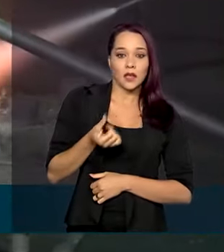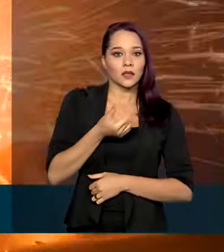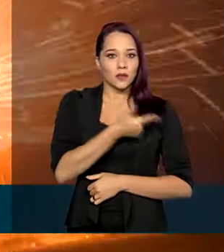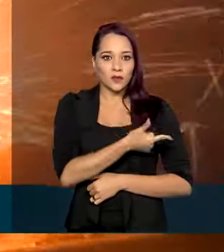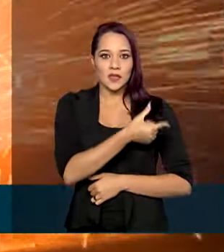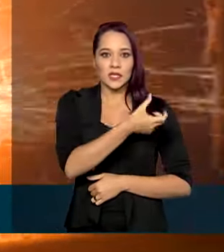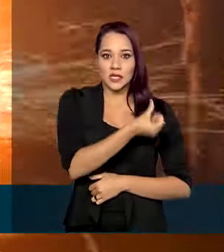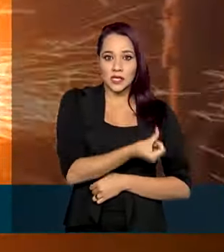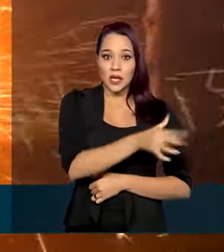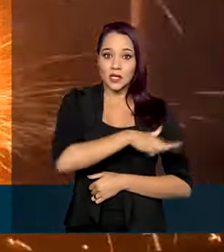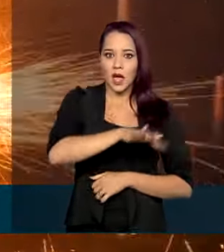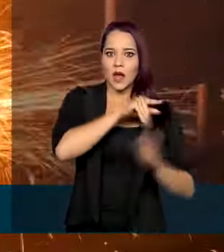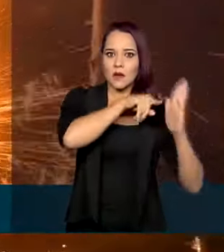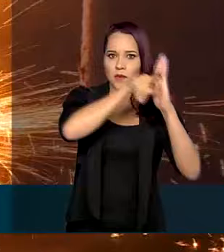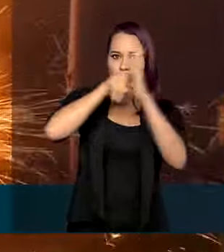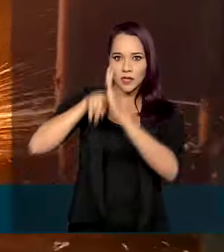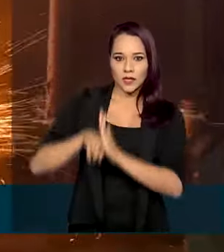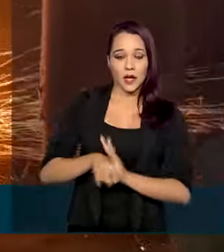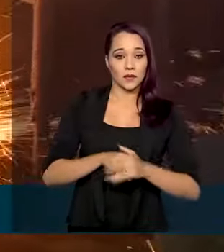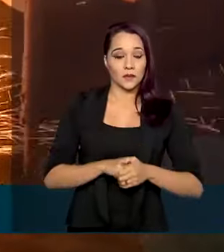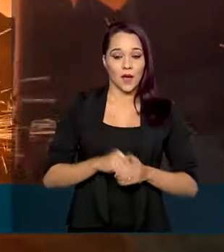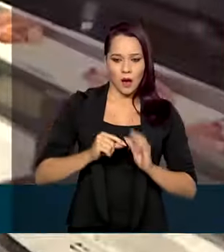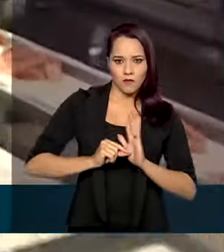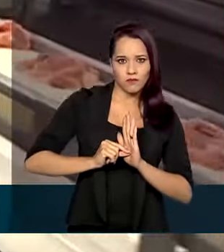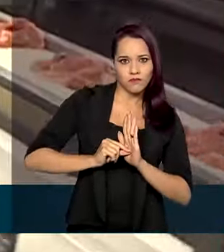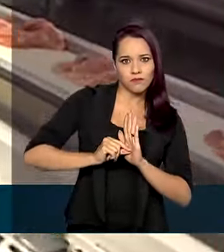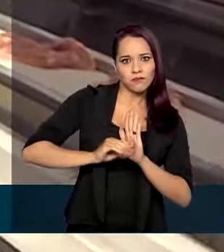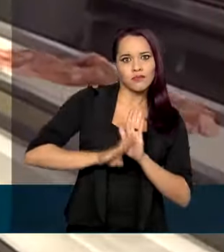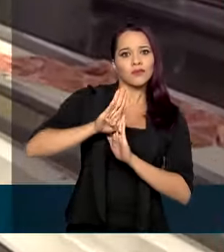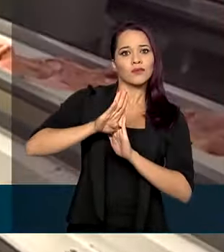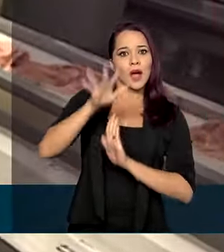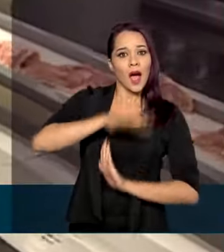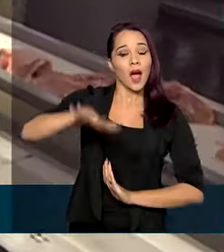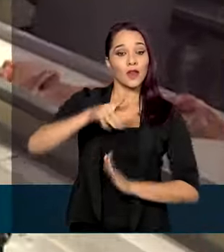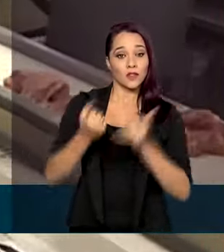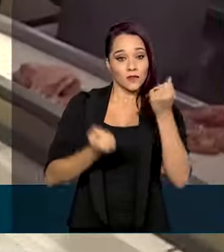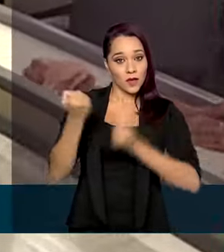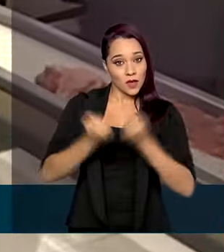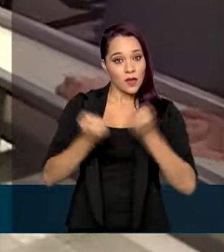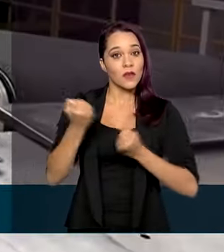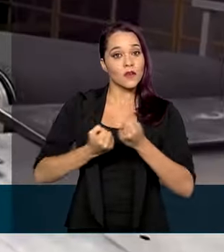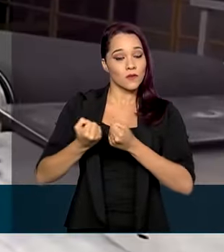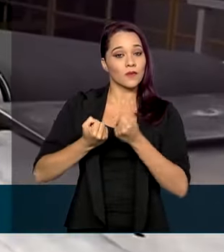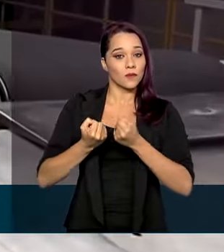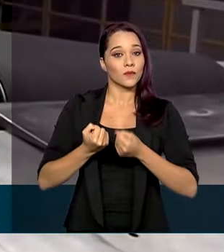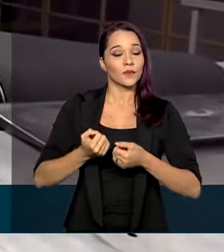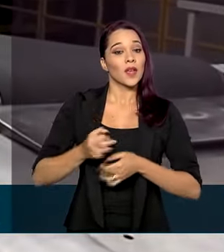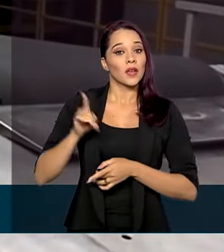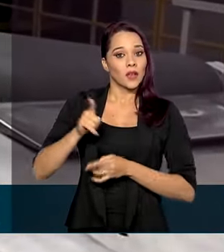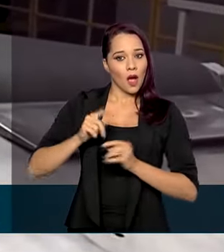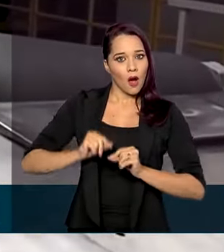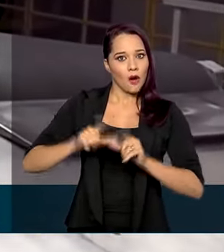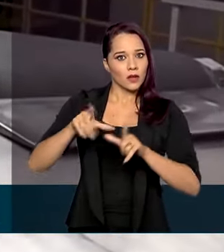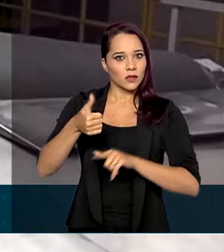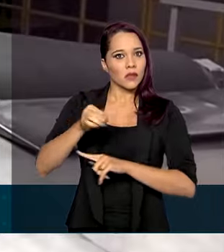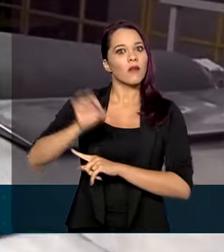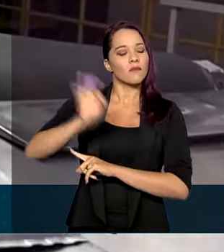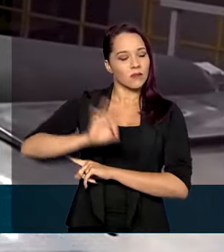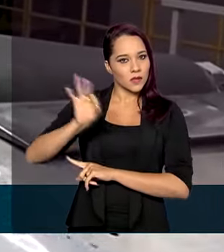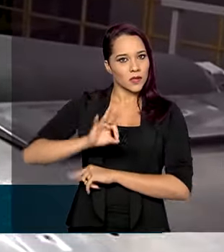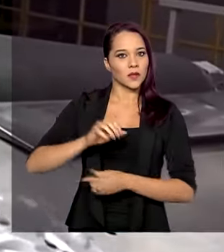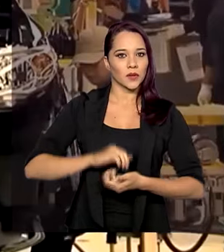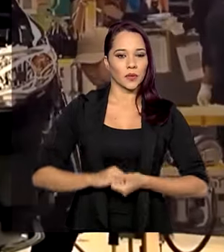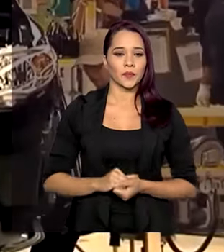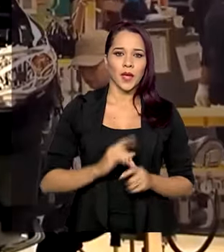26 ramos pesquisados. A maior alta foi no setor de veículos, reboques e carrocerias, que avançou 19%.